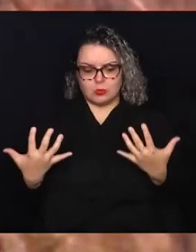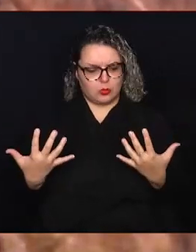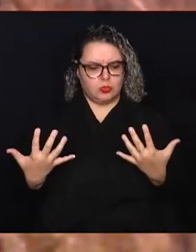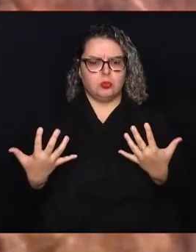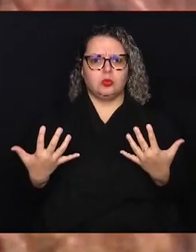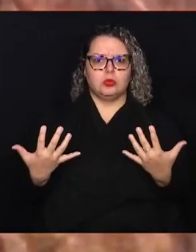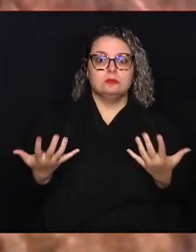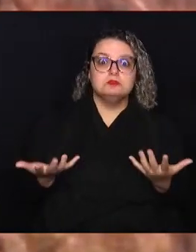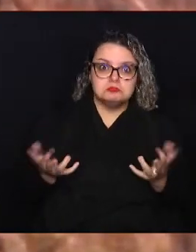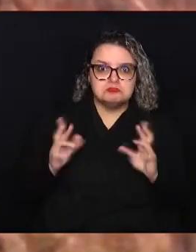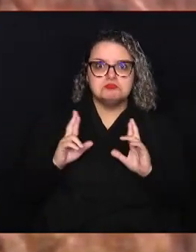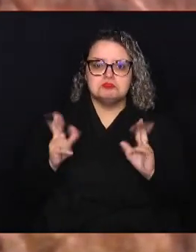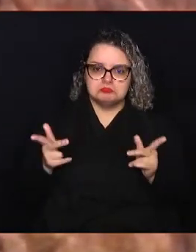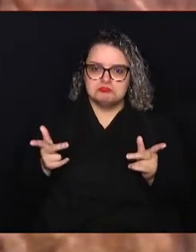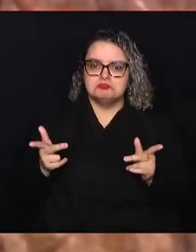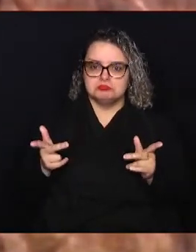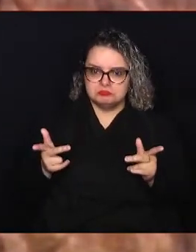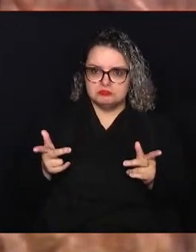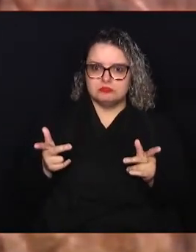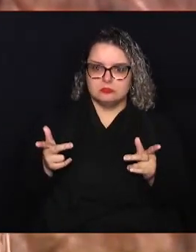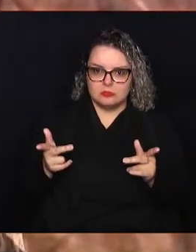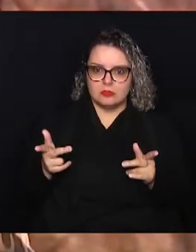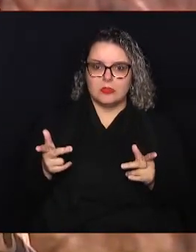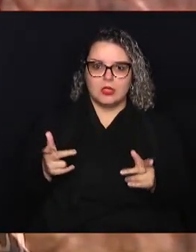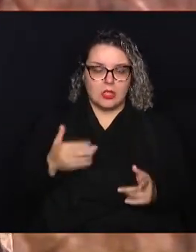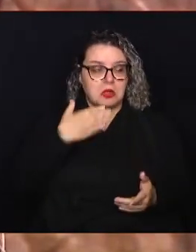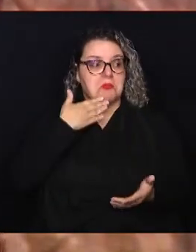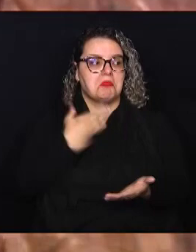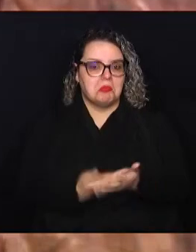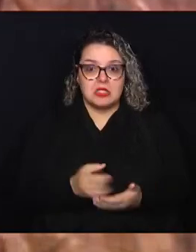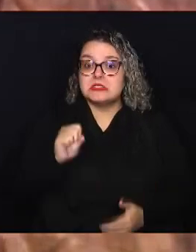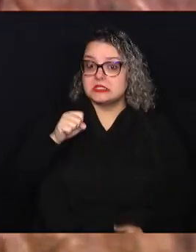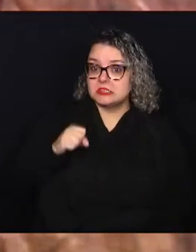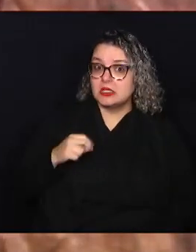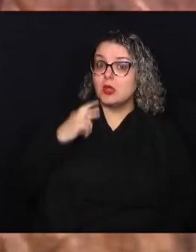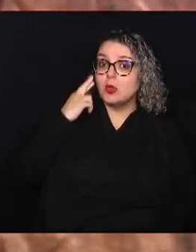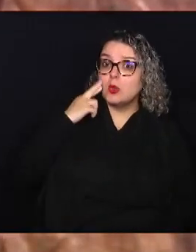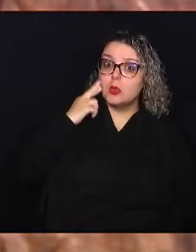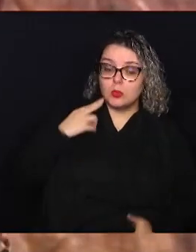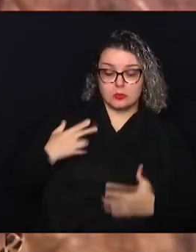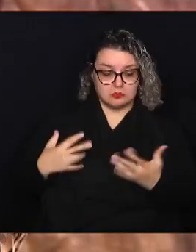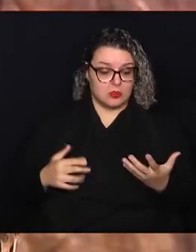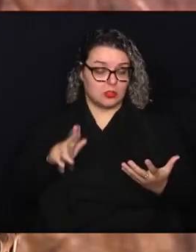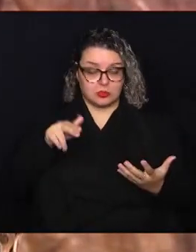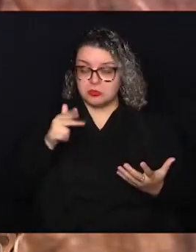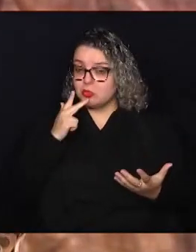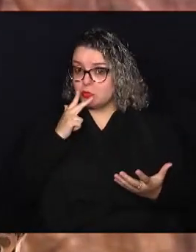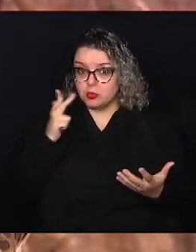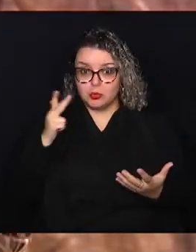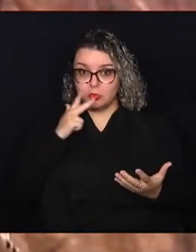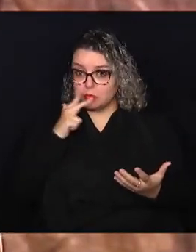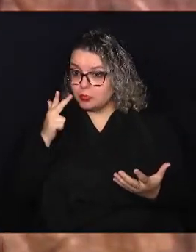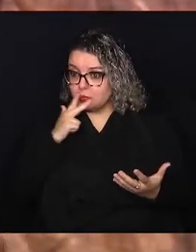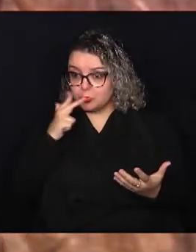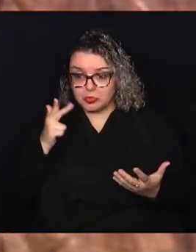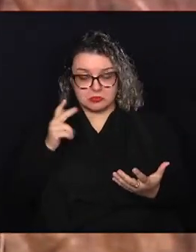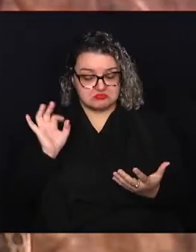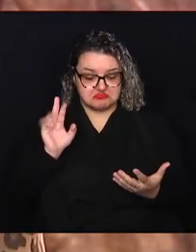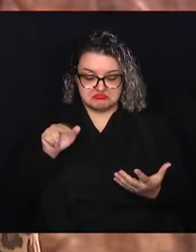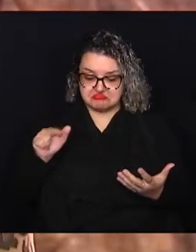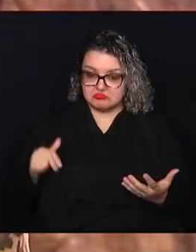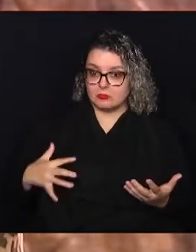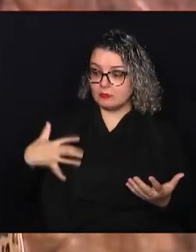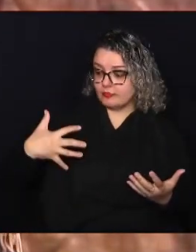outro do pulmão. Ou seja, o rosado... Impressionante, né, Renata? Impressionante. O rosado para aqueles que nunca fumaram e o